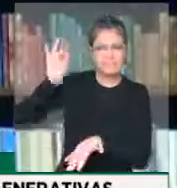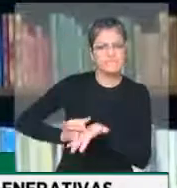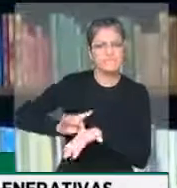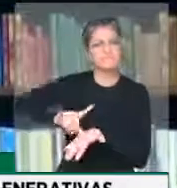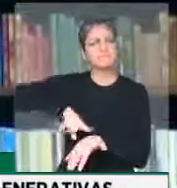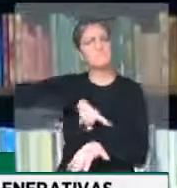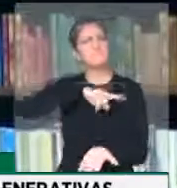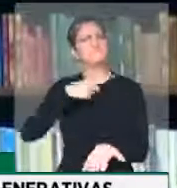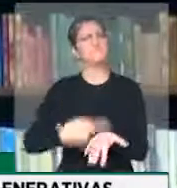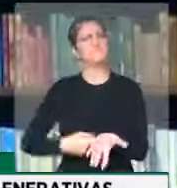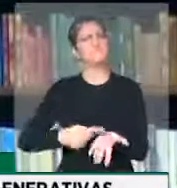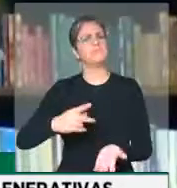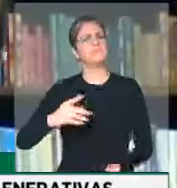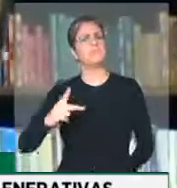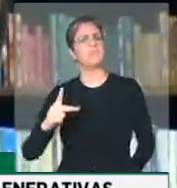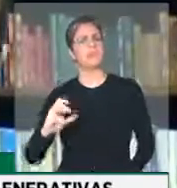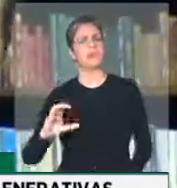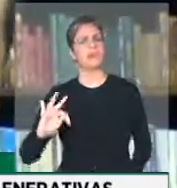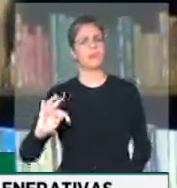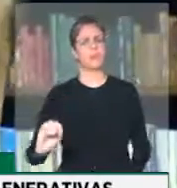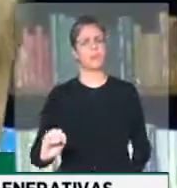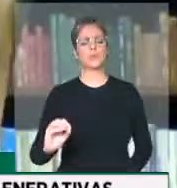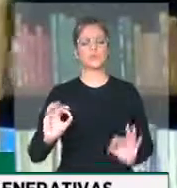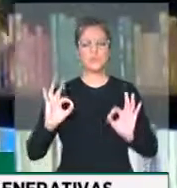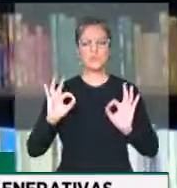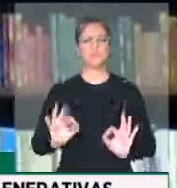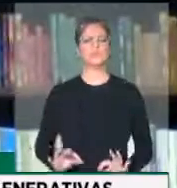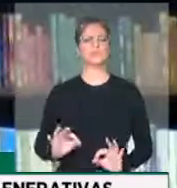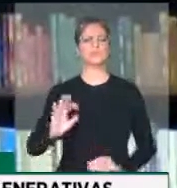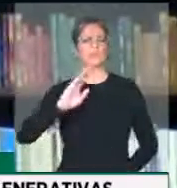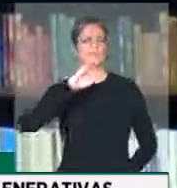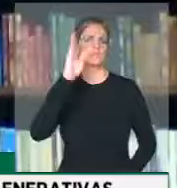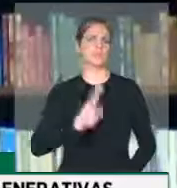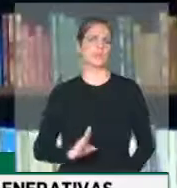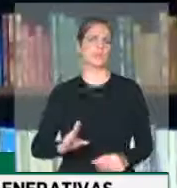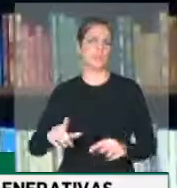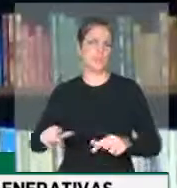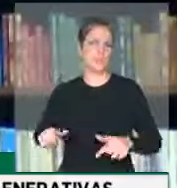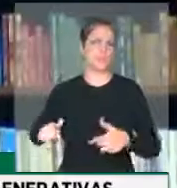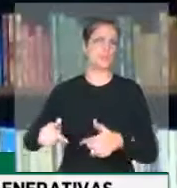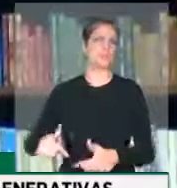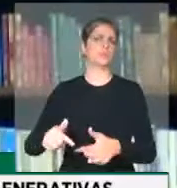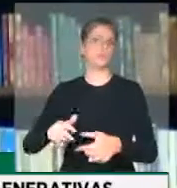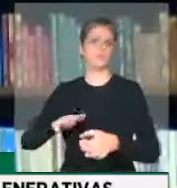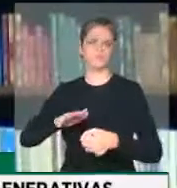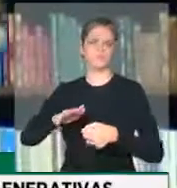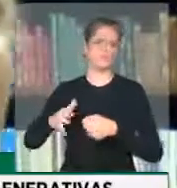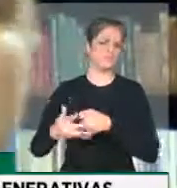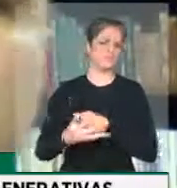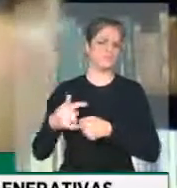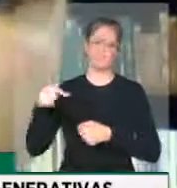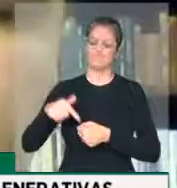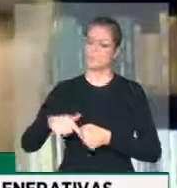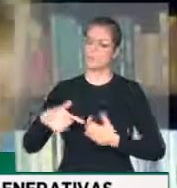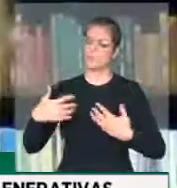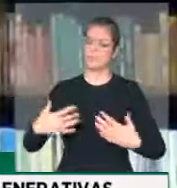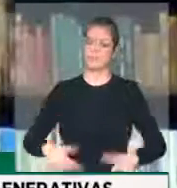combater com eficiência e eficácia este surto que está atingindo